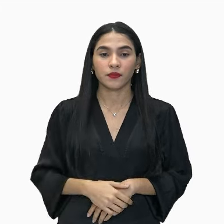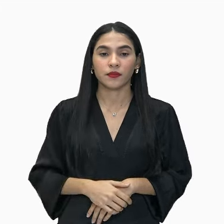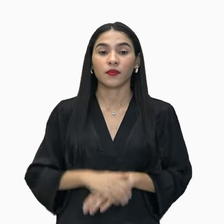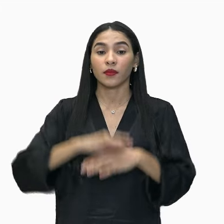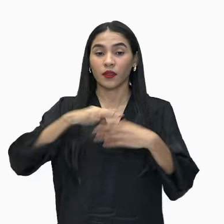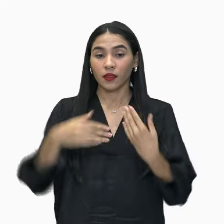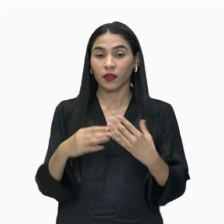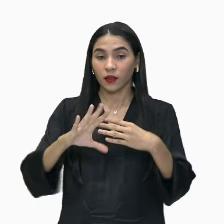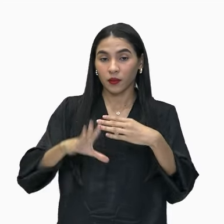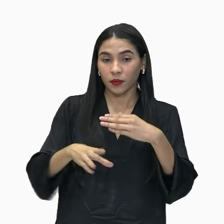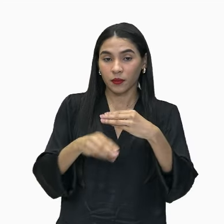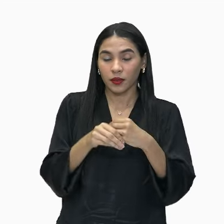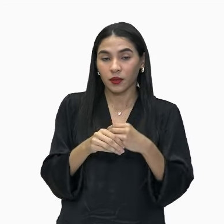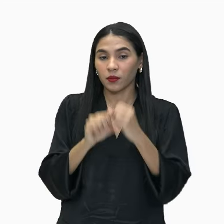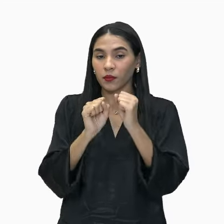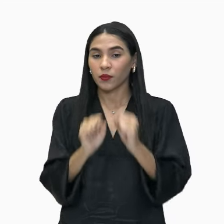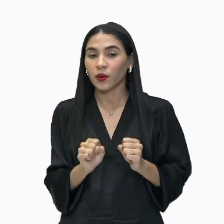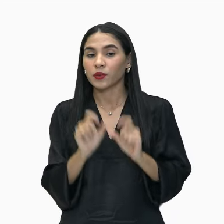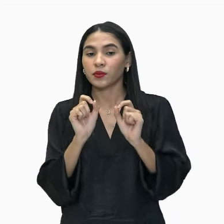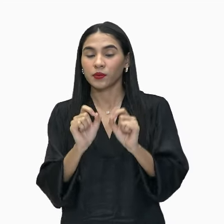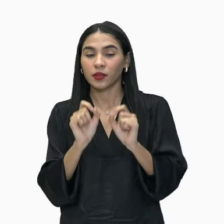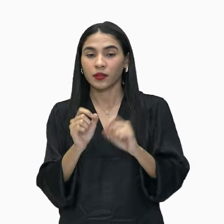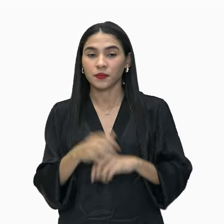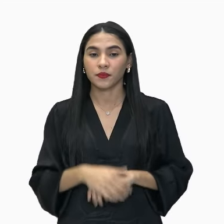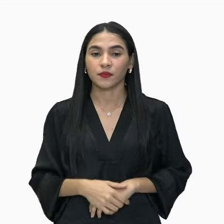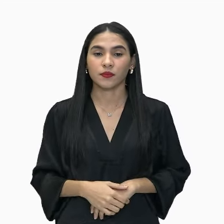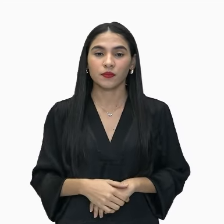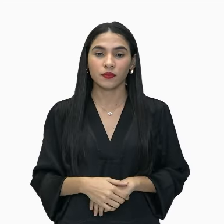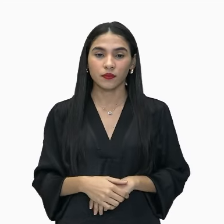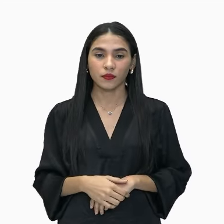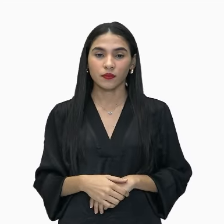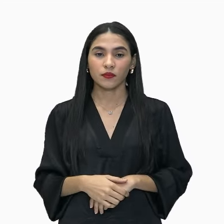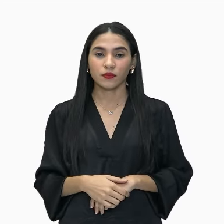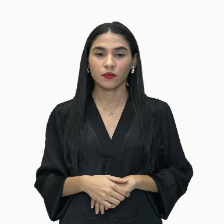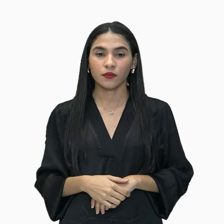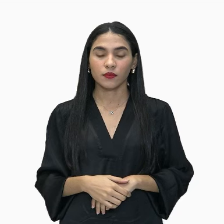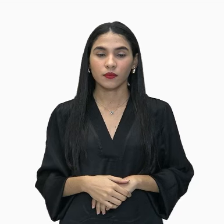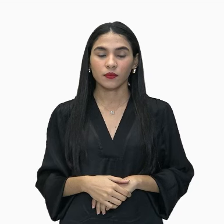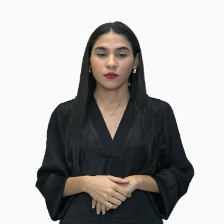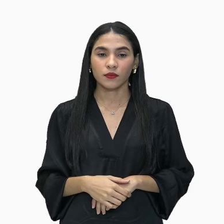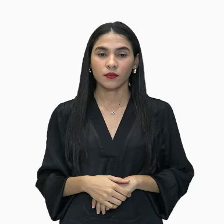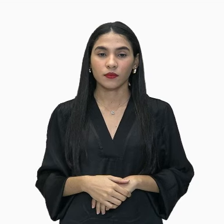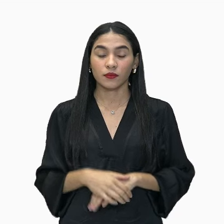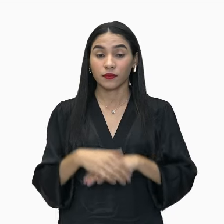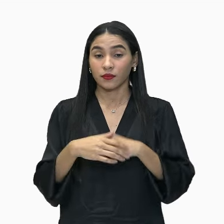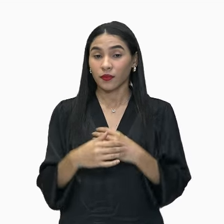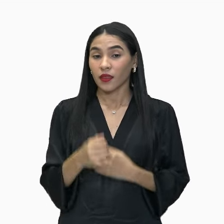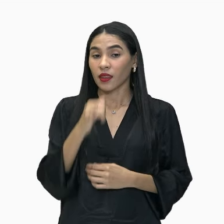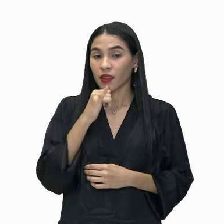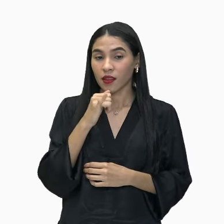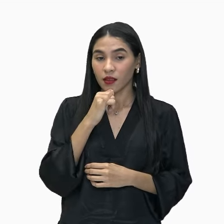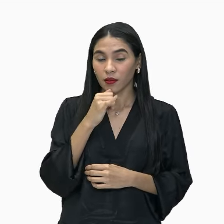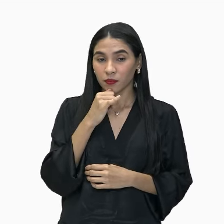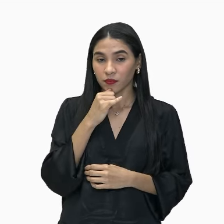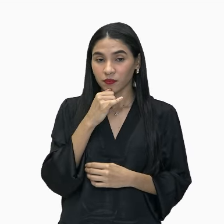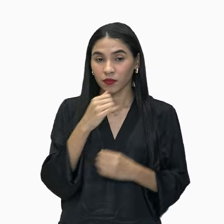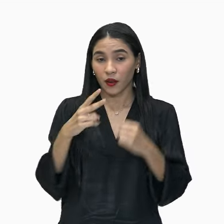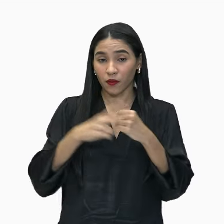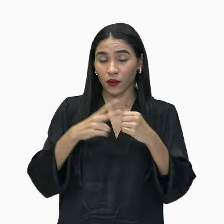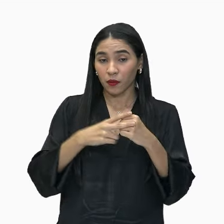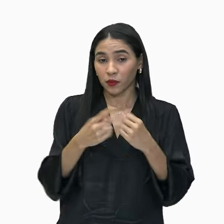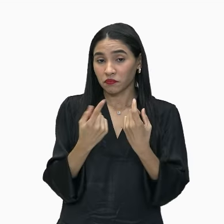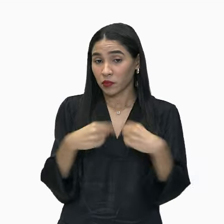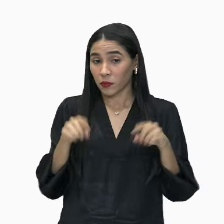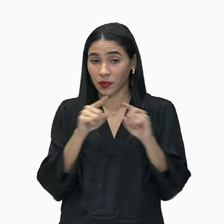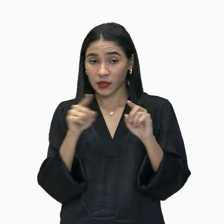complemento, ele poderia, gente, aparecer com uma expressão que não é verbal, tá, gente?